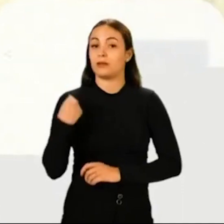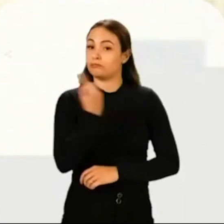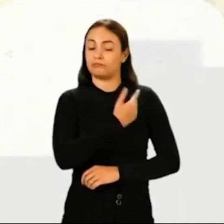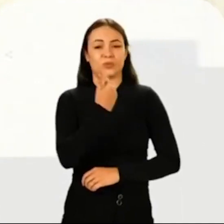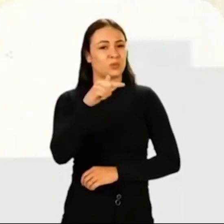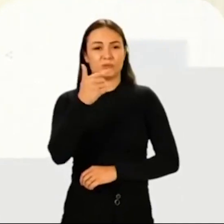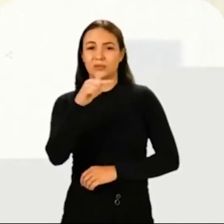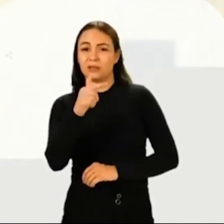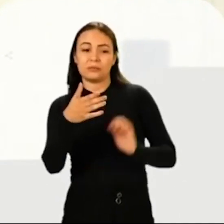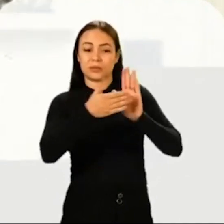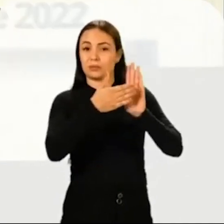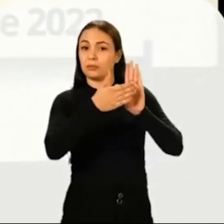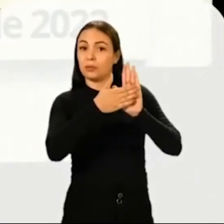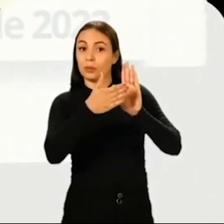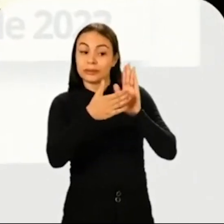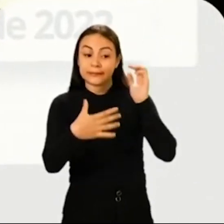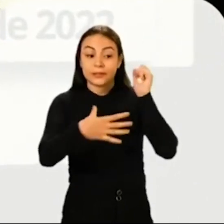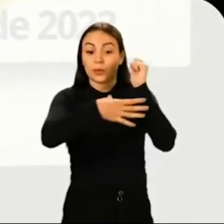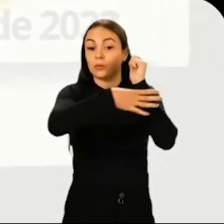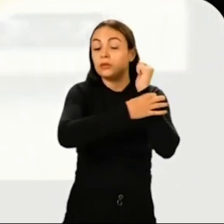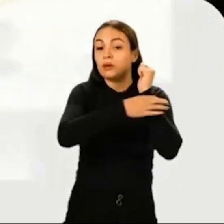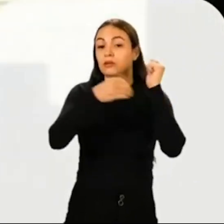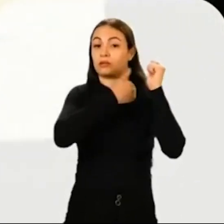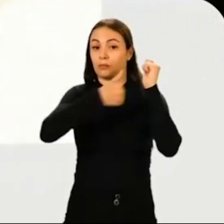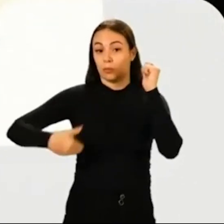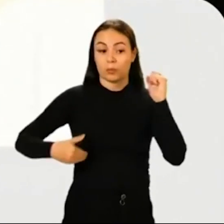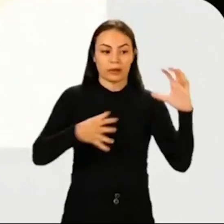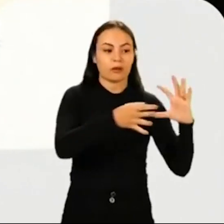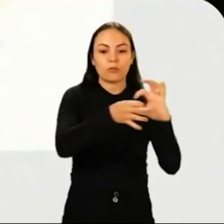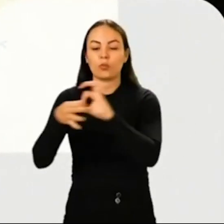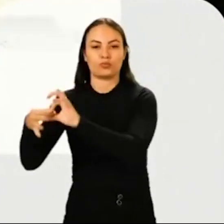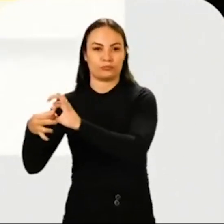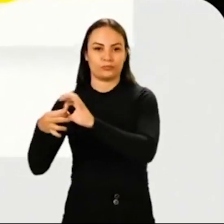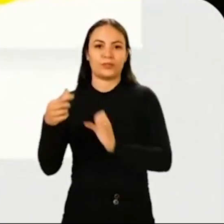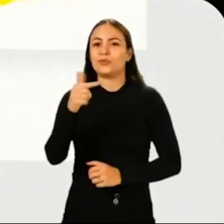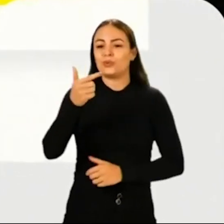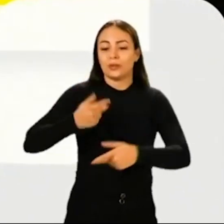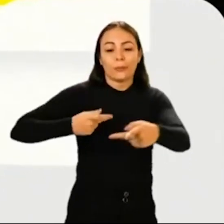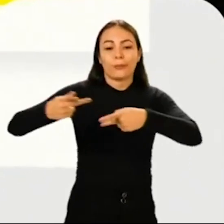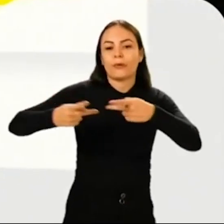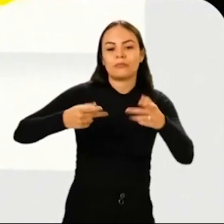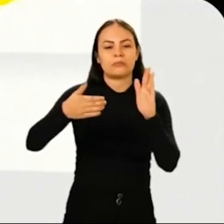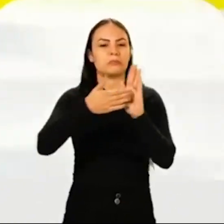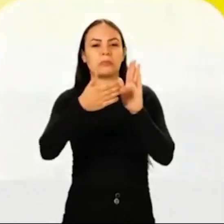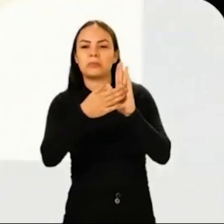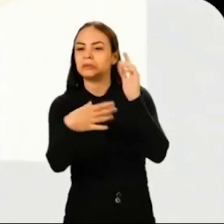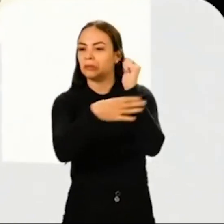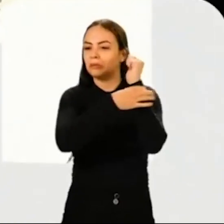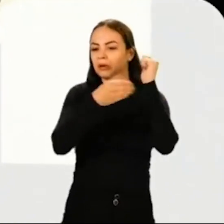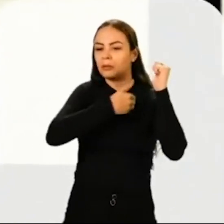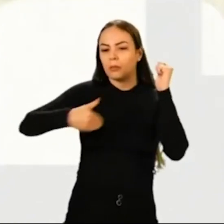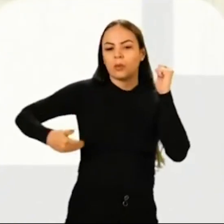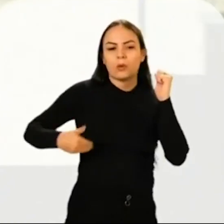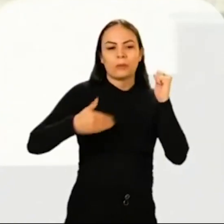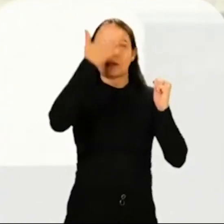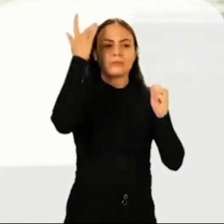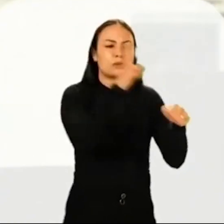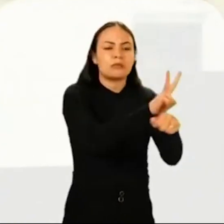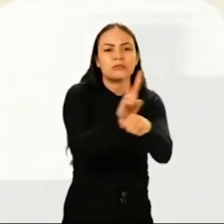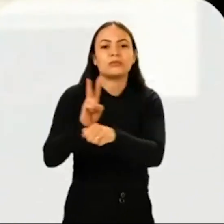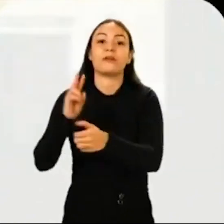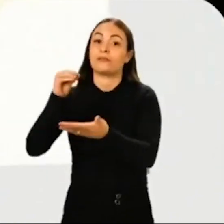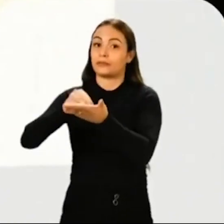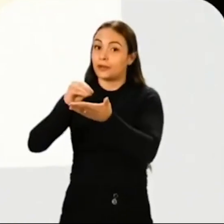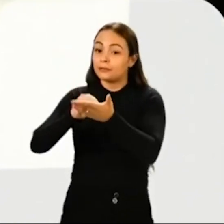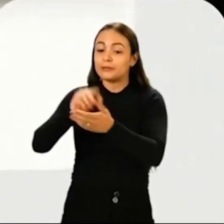Nós não temos uma ação integrada de segurança pública, nós não temos sequer um plano estratégico de segurança pública, falta gestão, mas